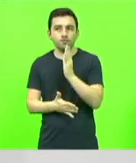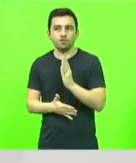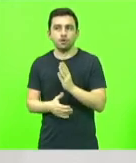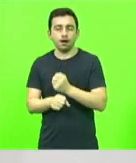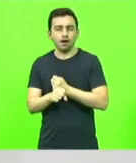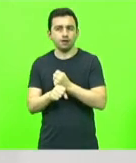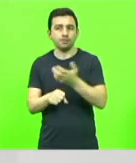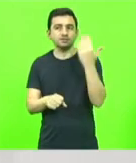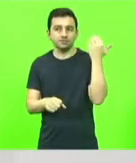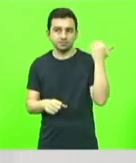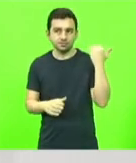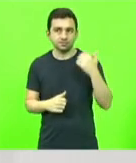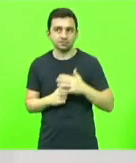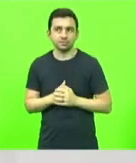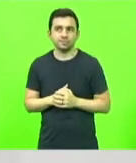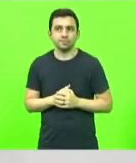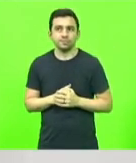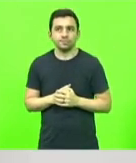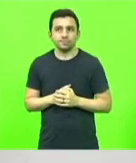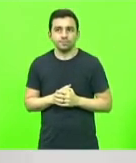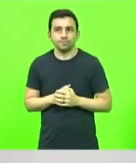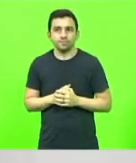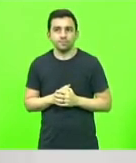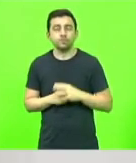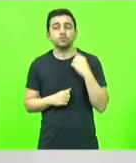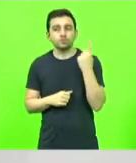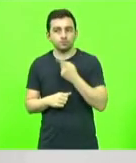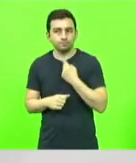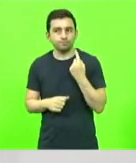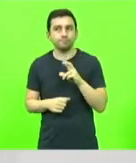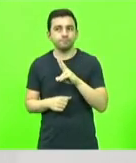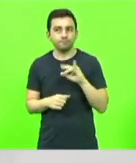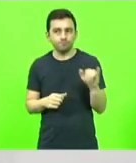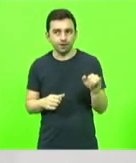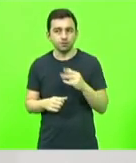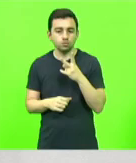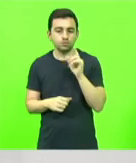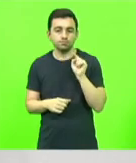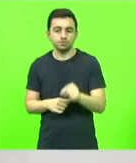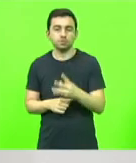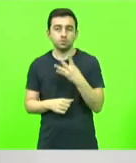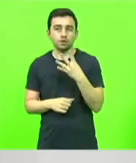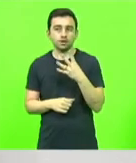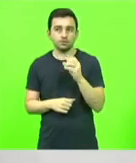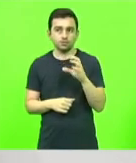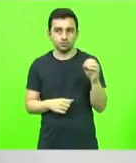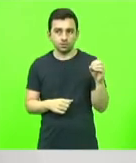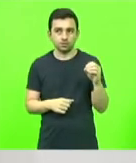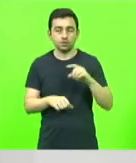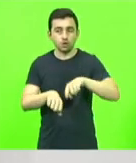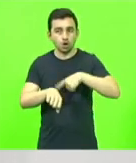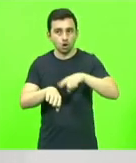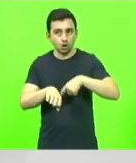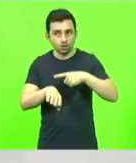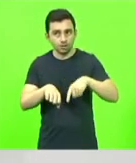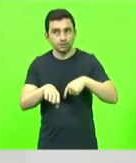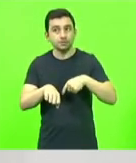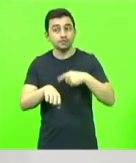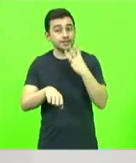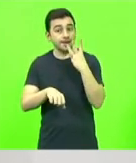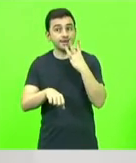anteriores. Nós vamos passar de 2.400 horas, três anos,